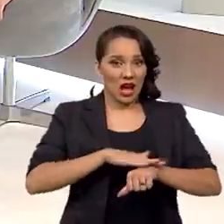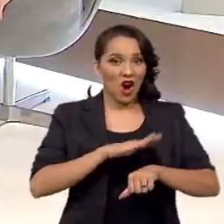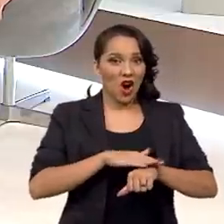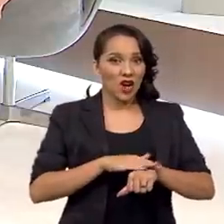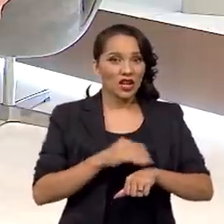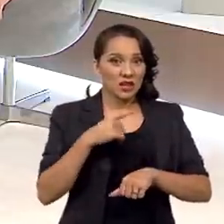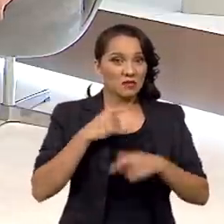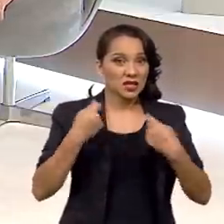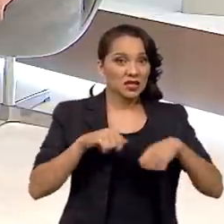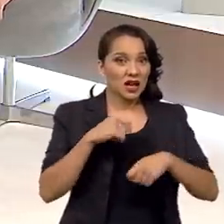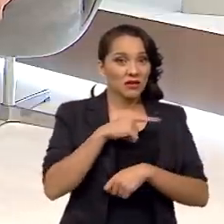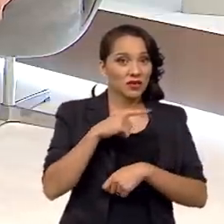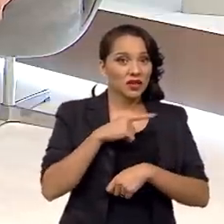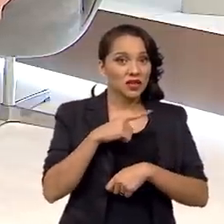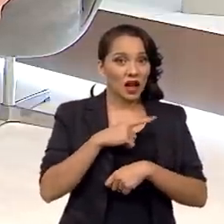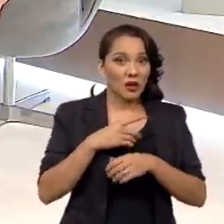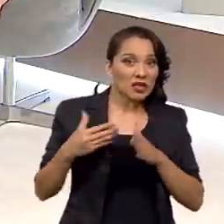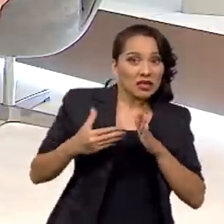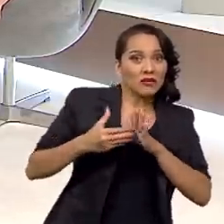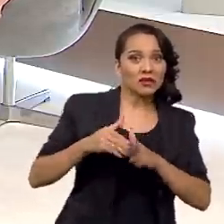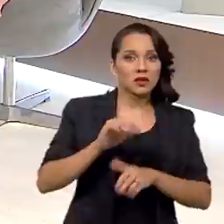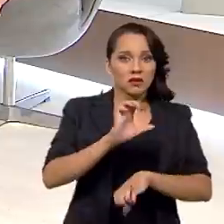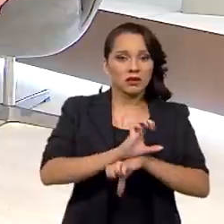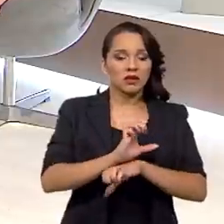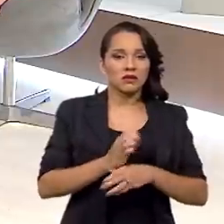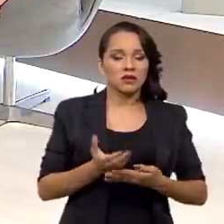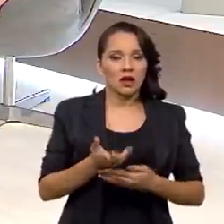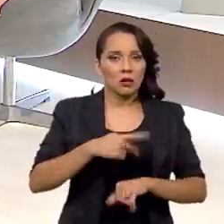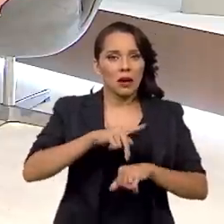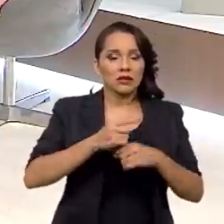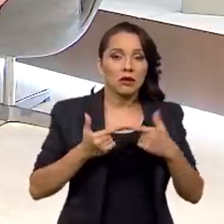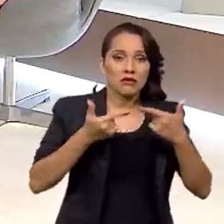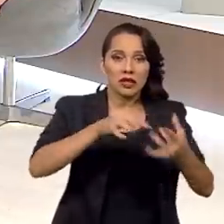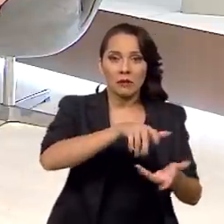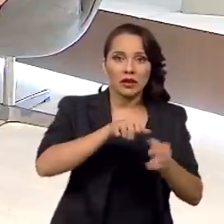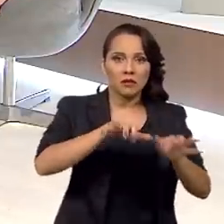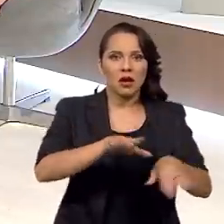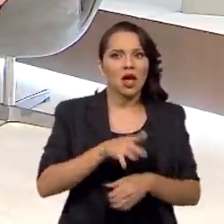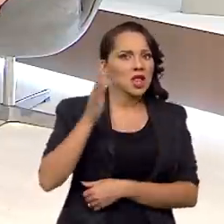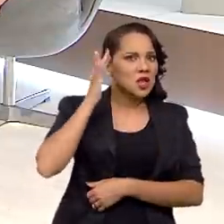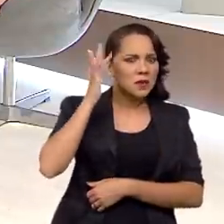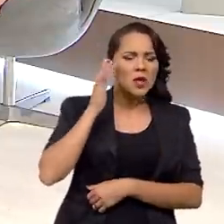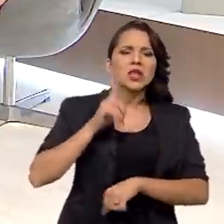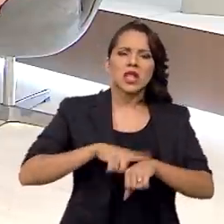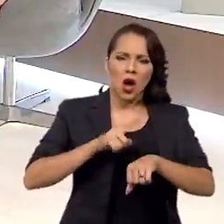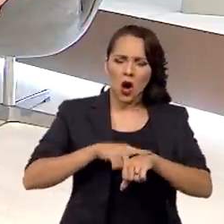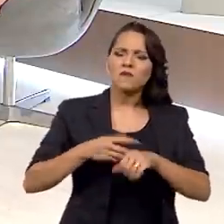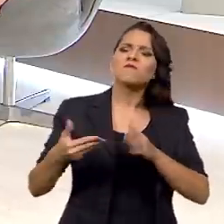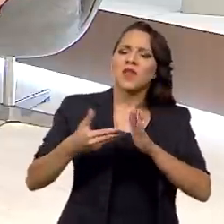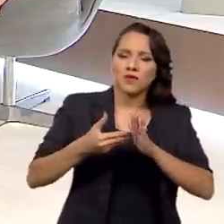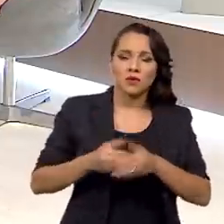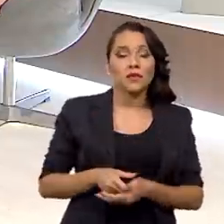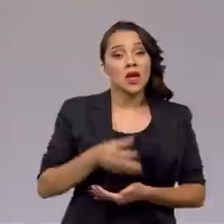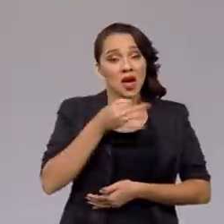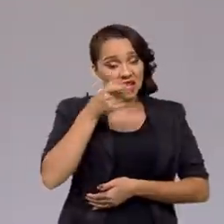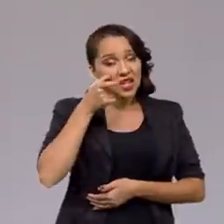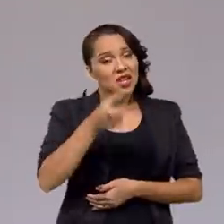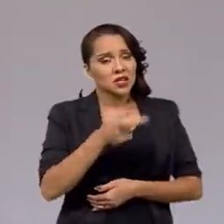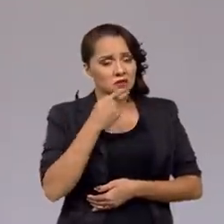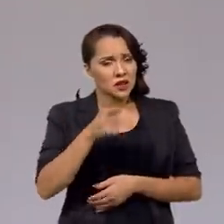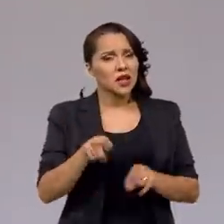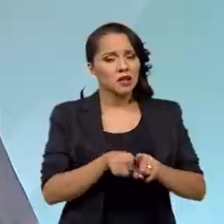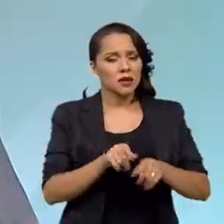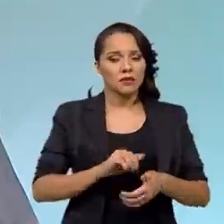tinha que ter uma intervenção do Estado para enfrentar a pandemia, não pensou duas vezes e interviu. Isso eu acho bem interessante ser